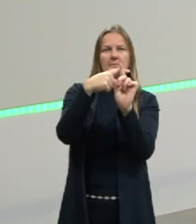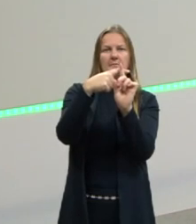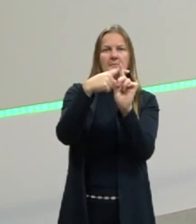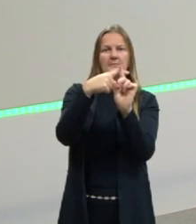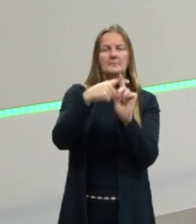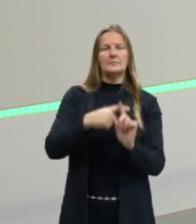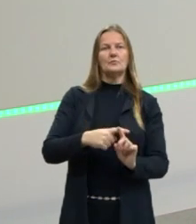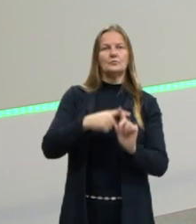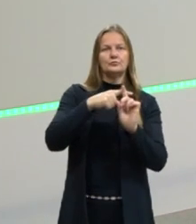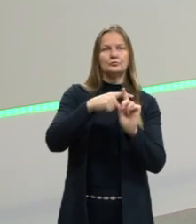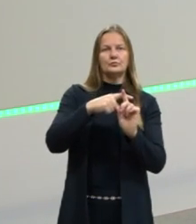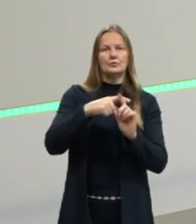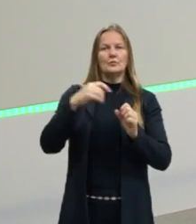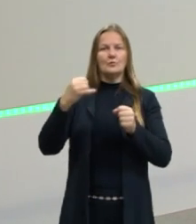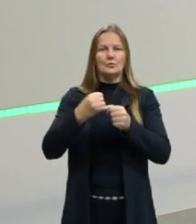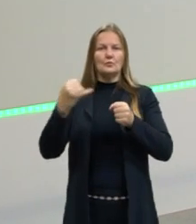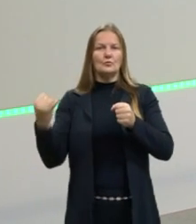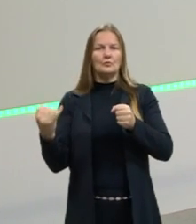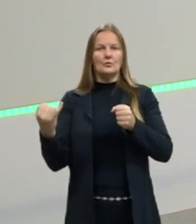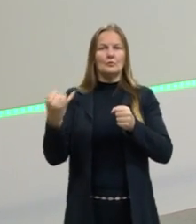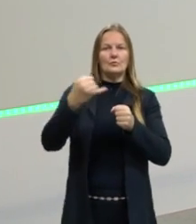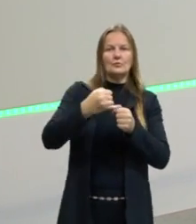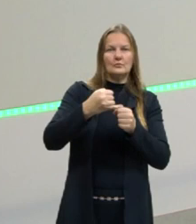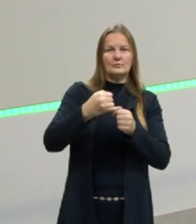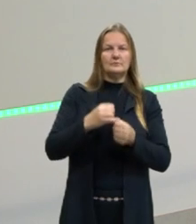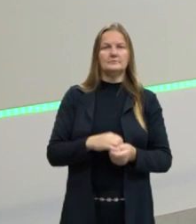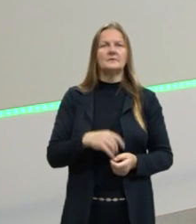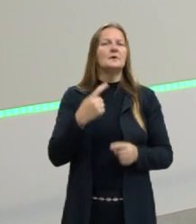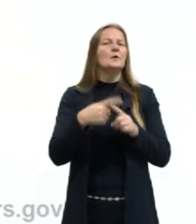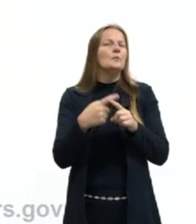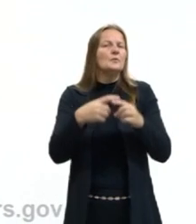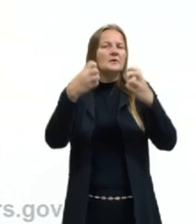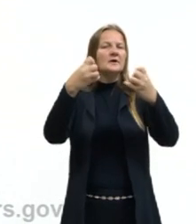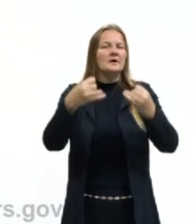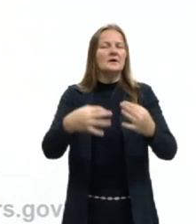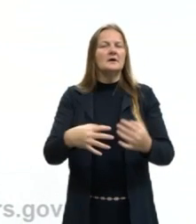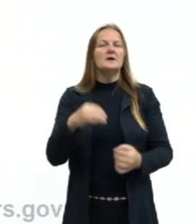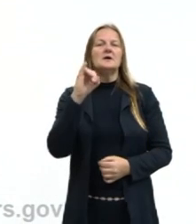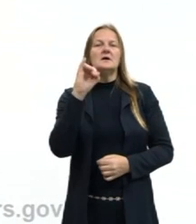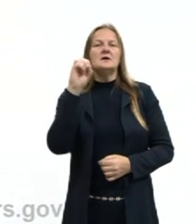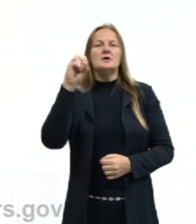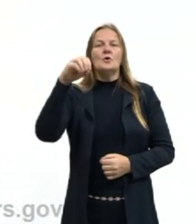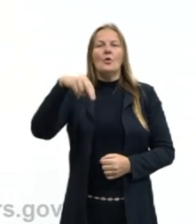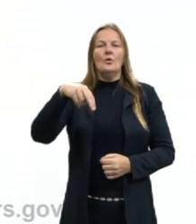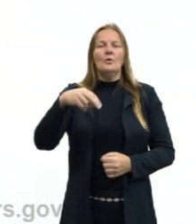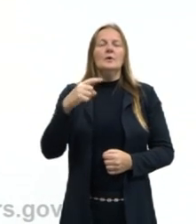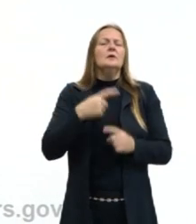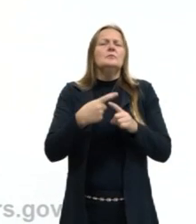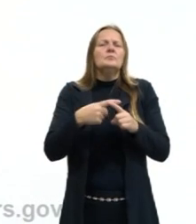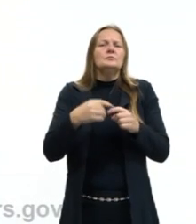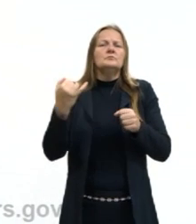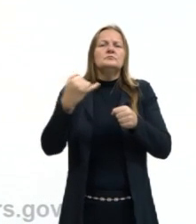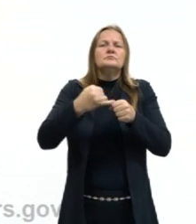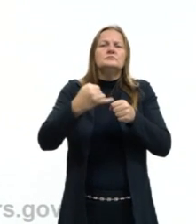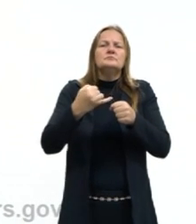é um íon, um cátion. Certo? Por que nós estamos falando de íons? Porque as ligações iônicas, elas